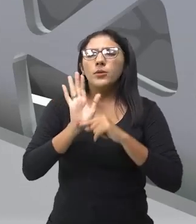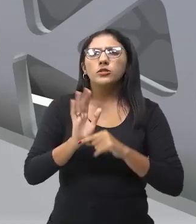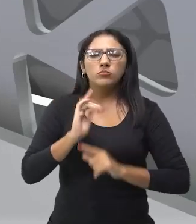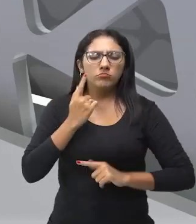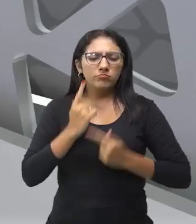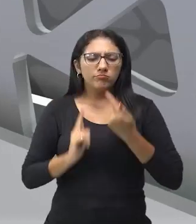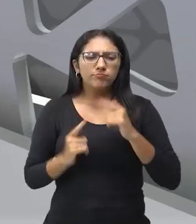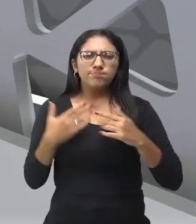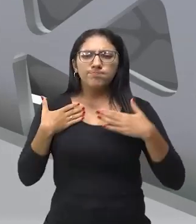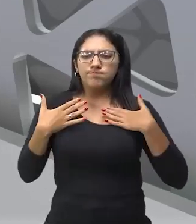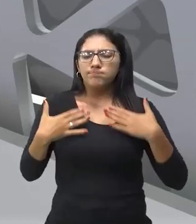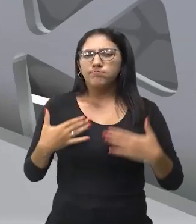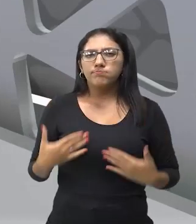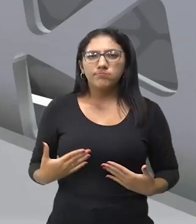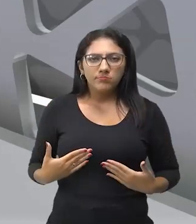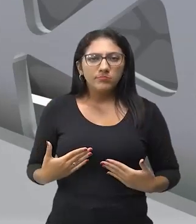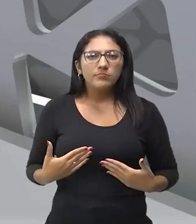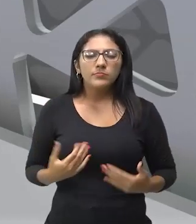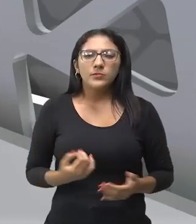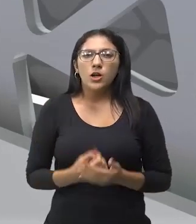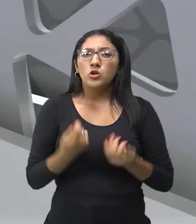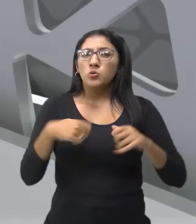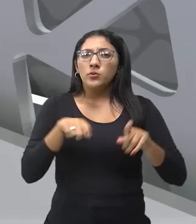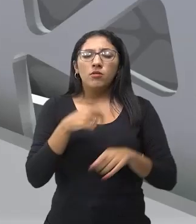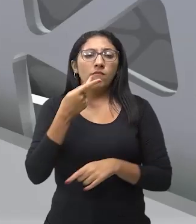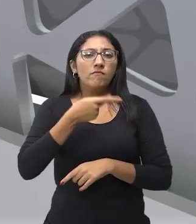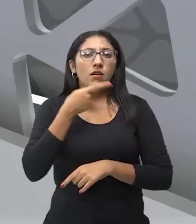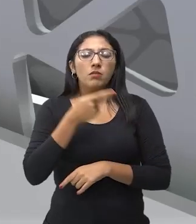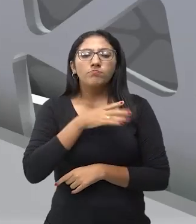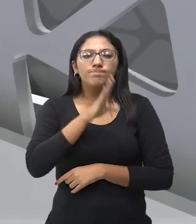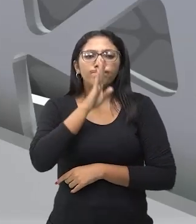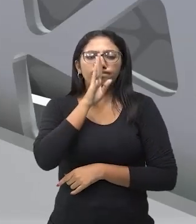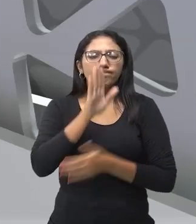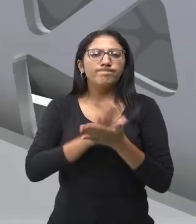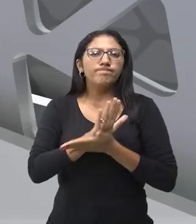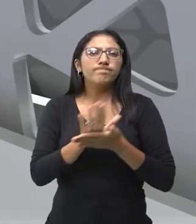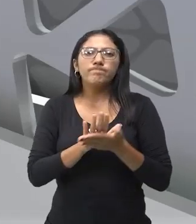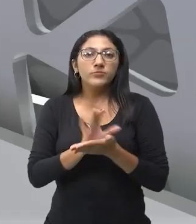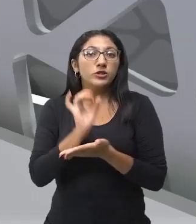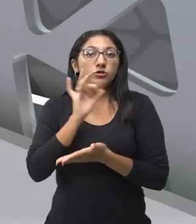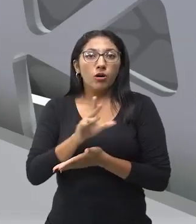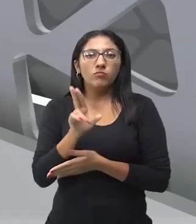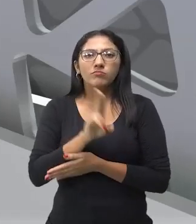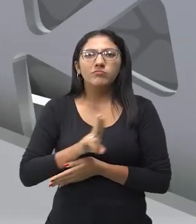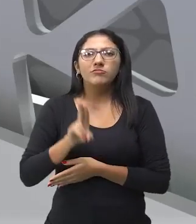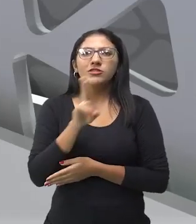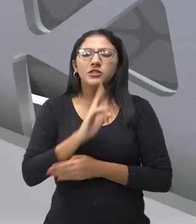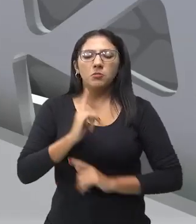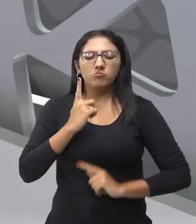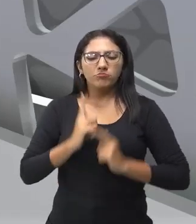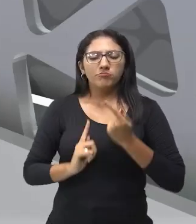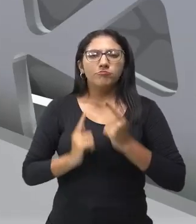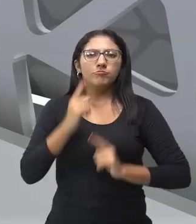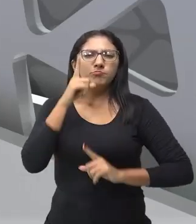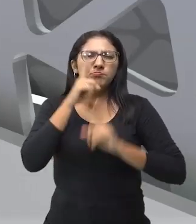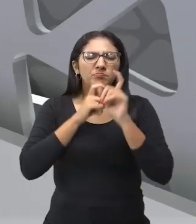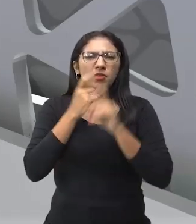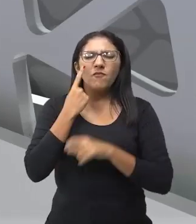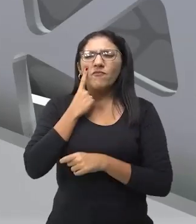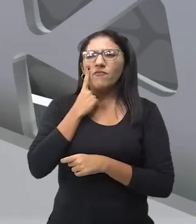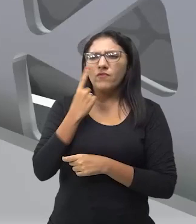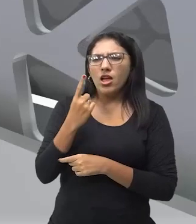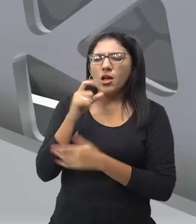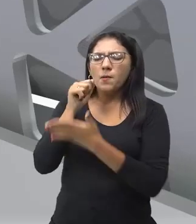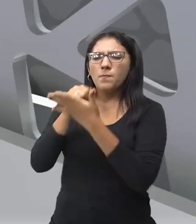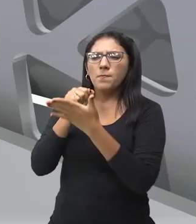movimentos corporais. E ele não precisa falar uma palavra, só com os movimentos você vai entender. Ele batendo